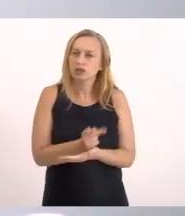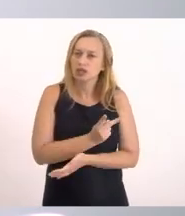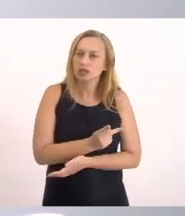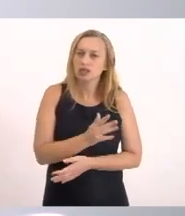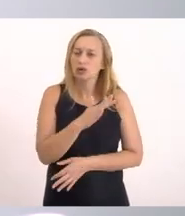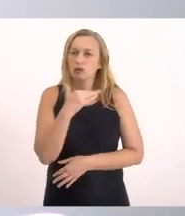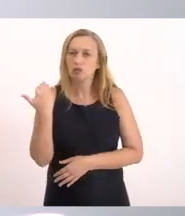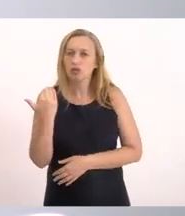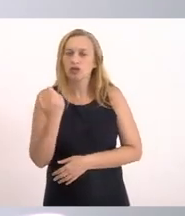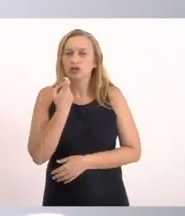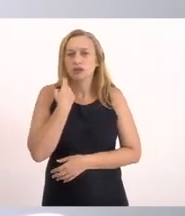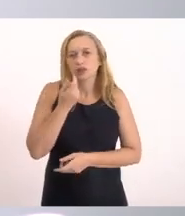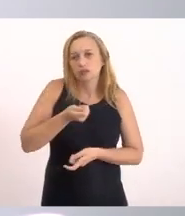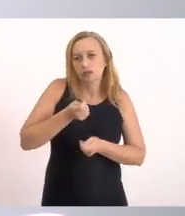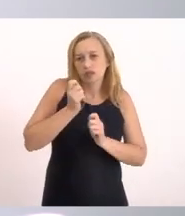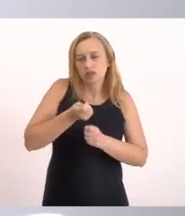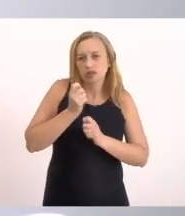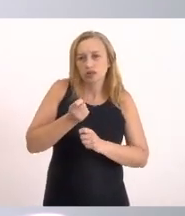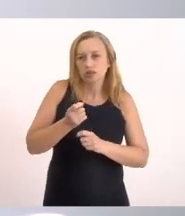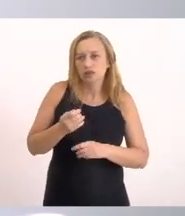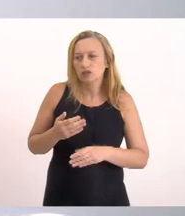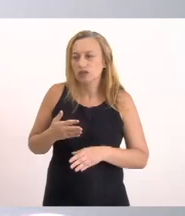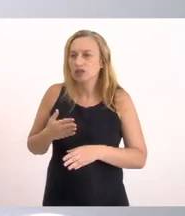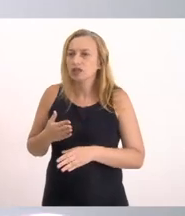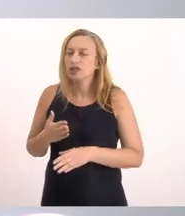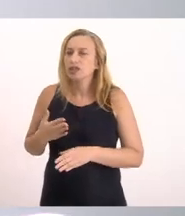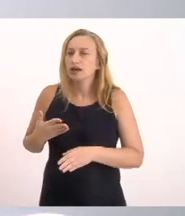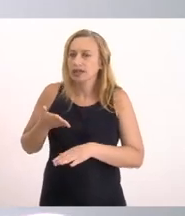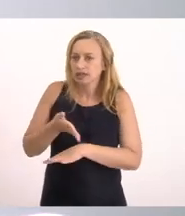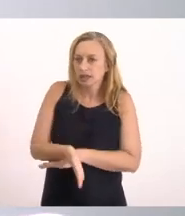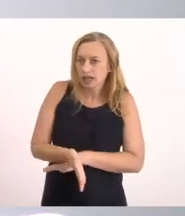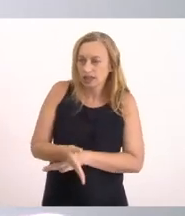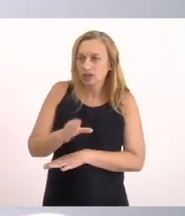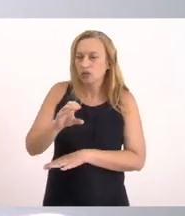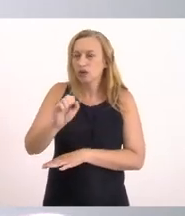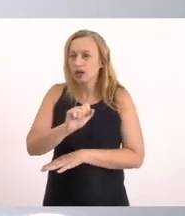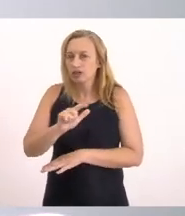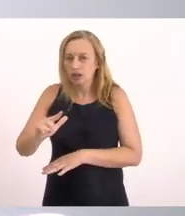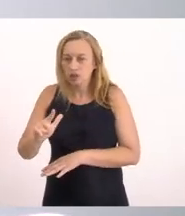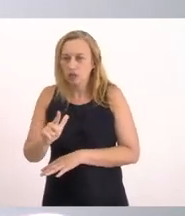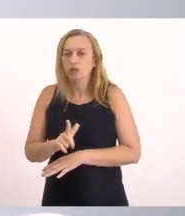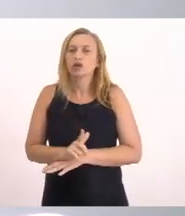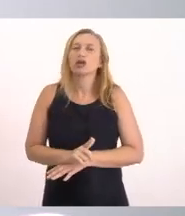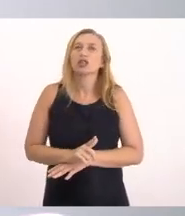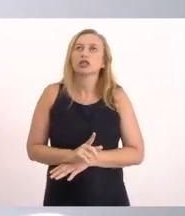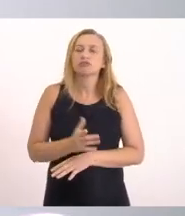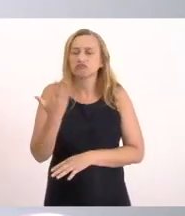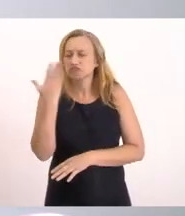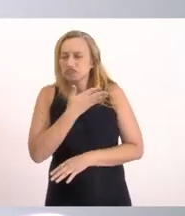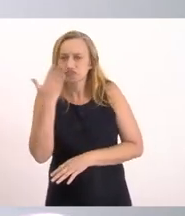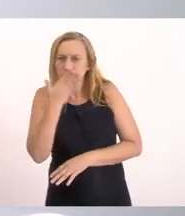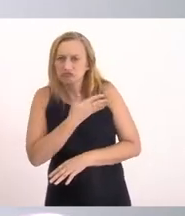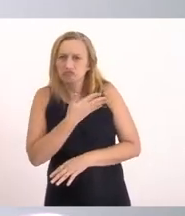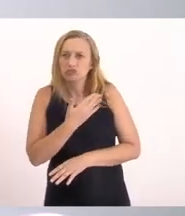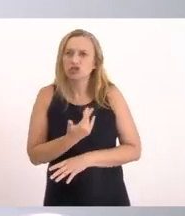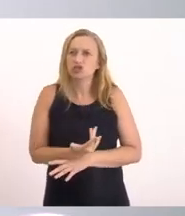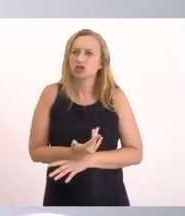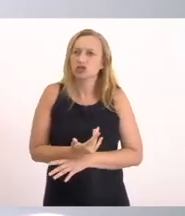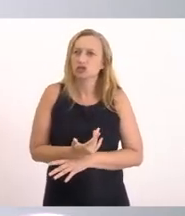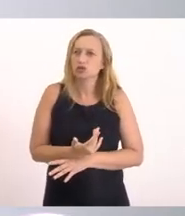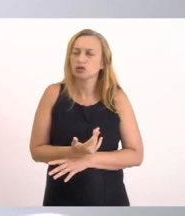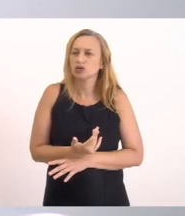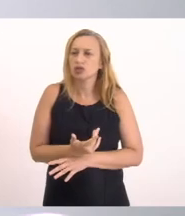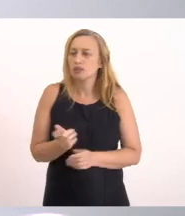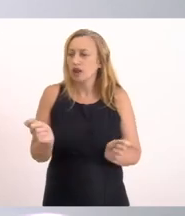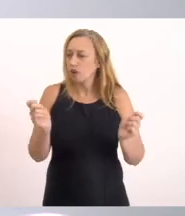de morte De pescadores Na entrada desse canal E que isso não estava sendo Visto Pela Por a